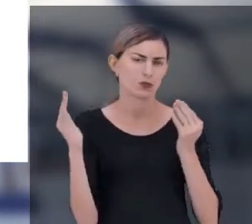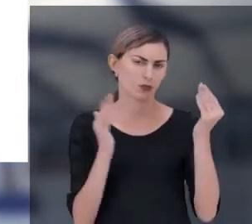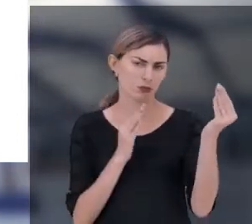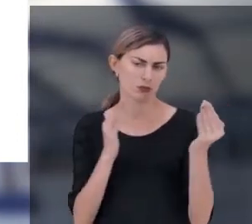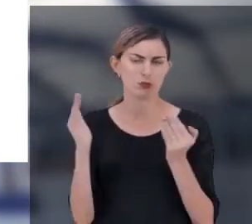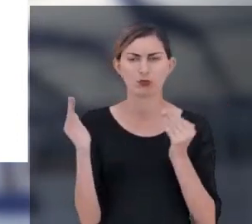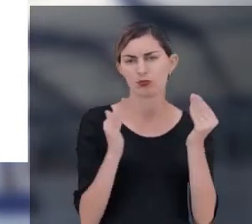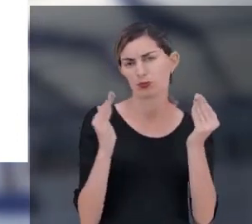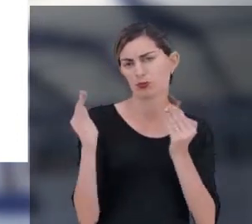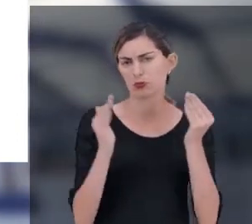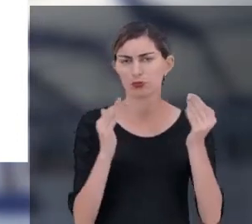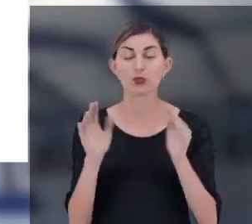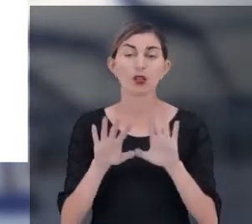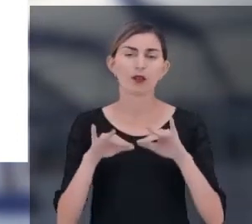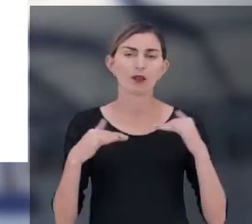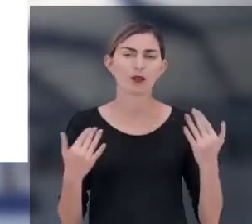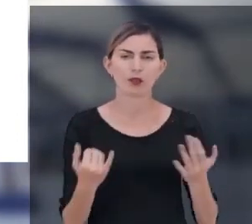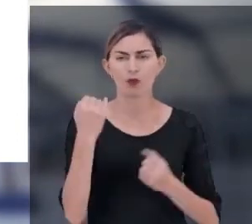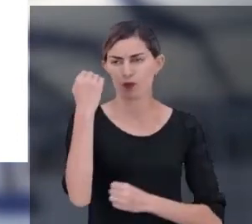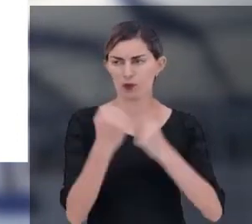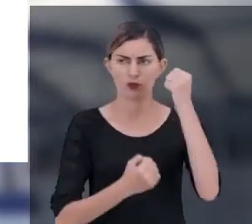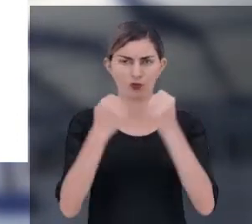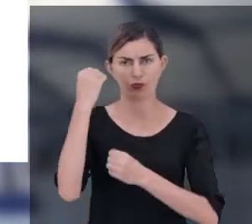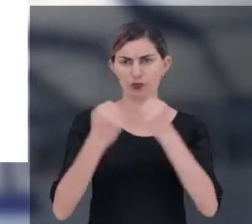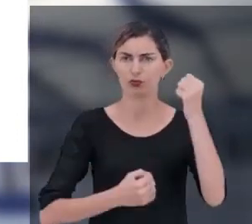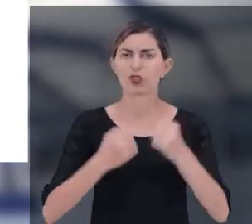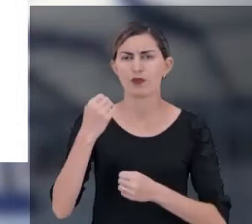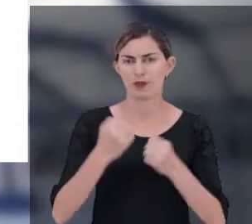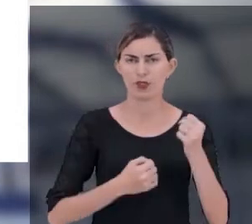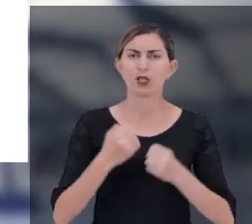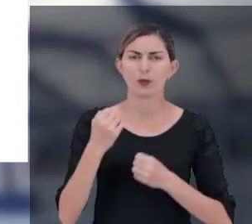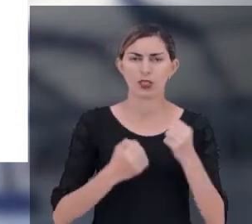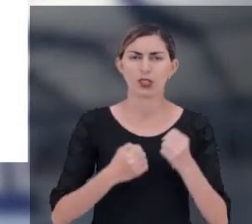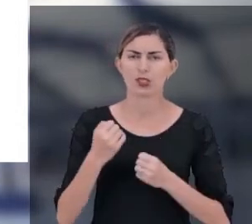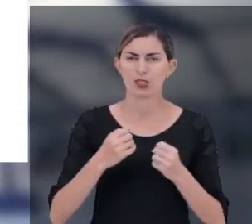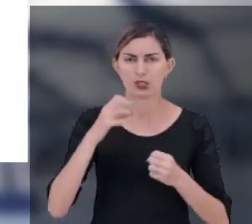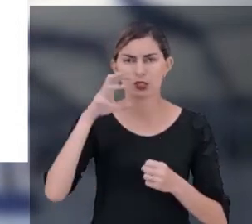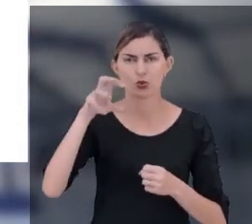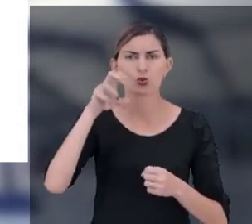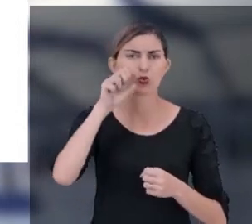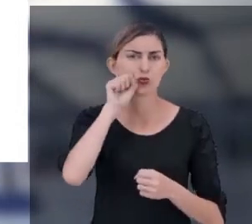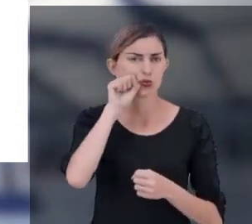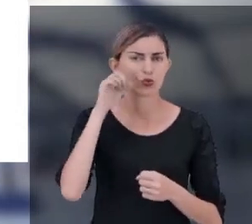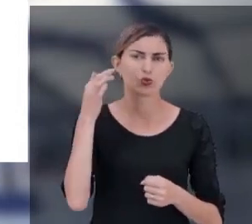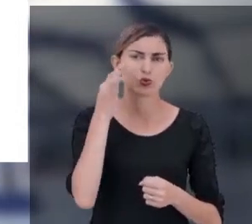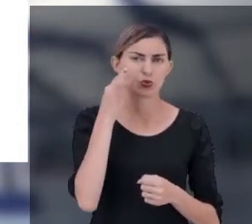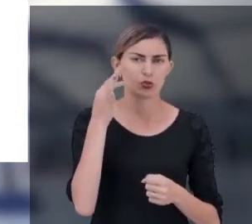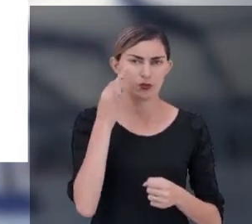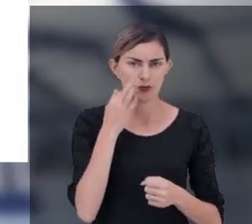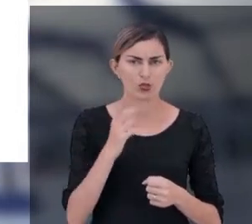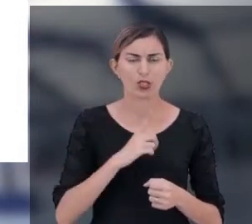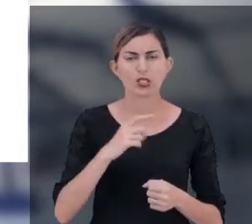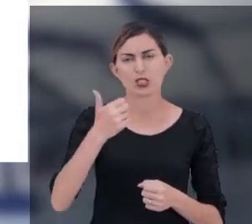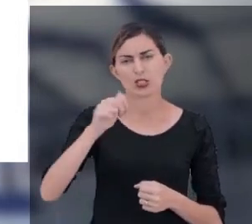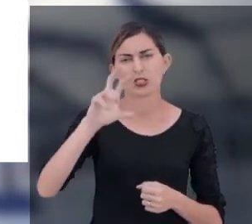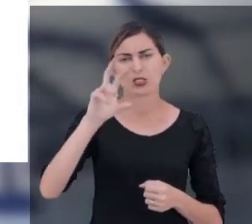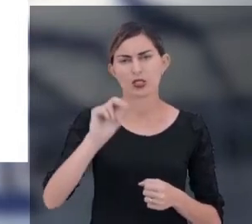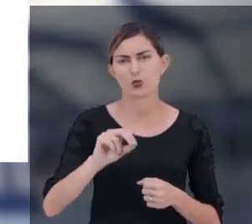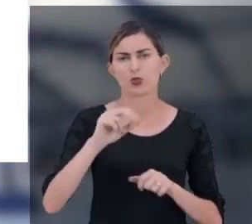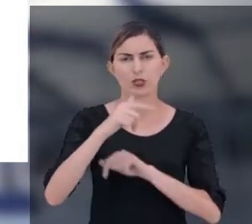comparativo. Então, a indústria, que é a empresa do ramo de fabricação de suco de frutas, tem uma quantidade de 150